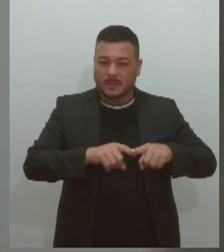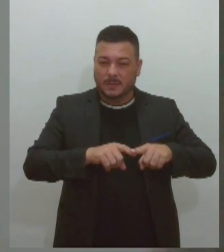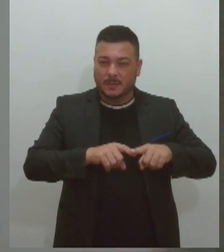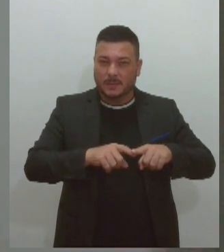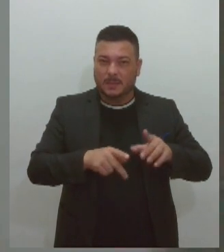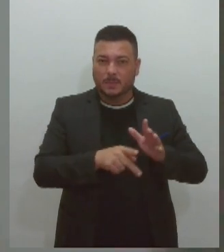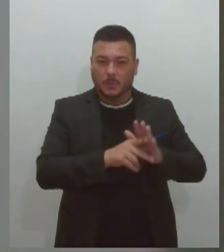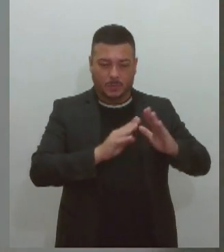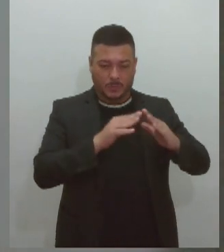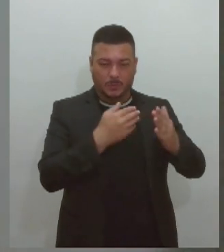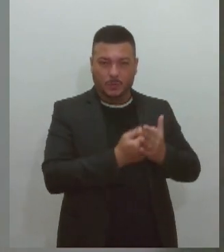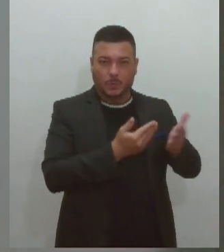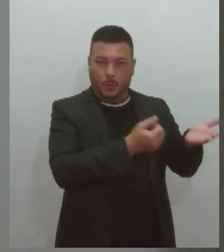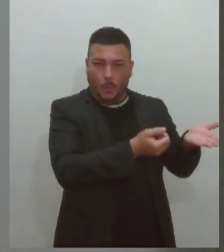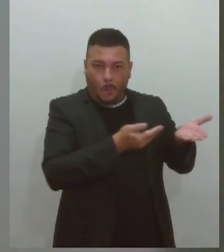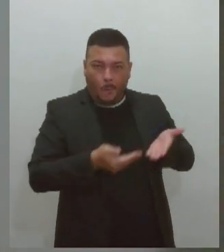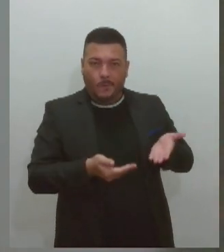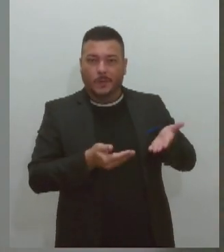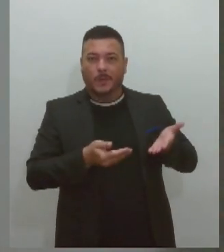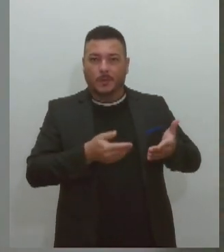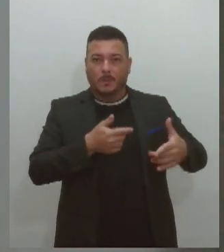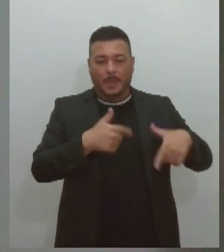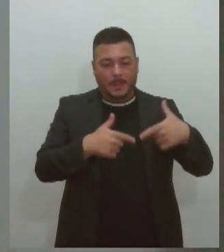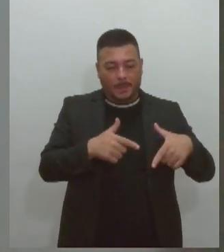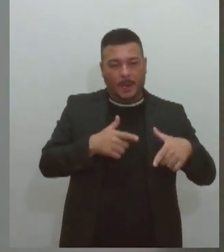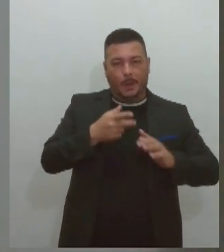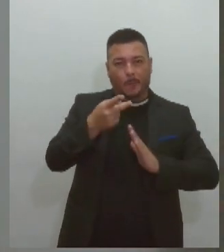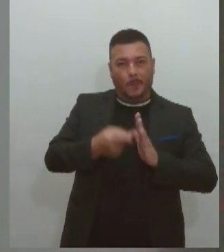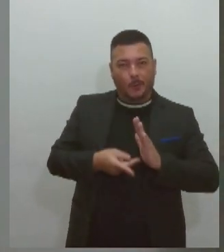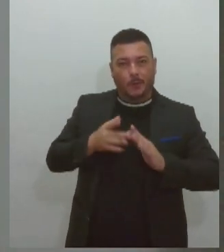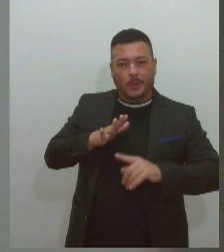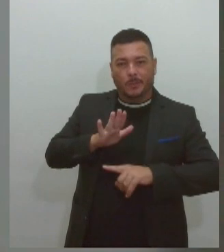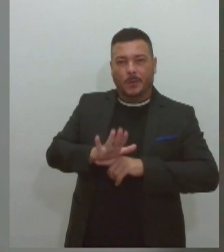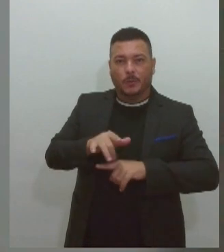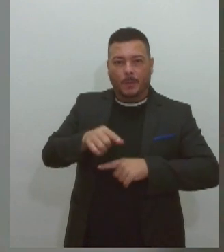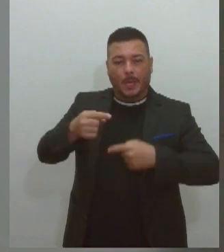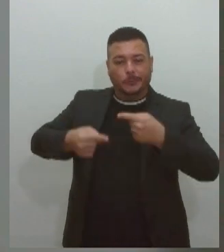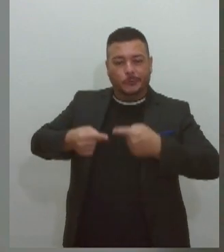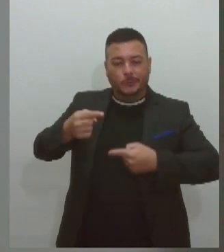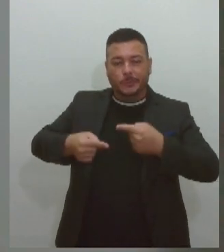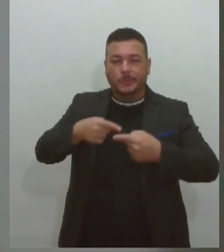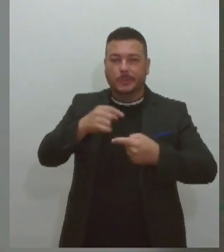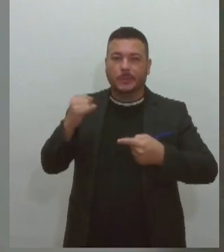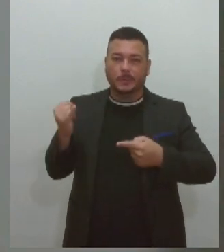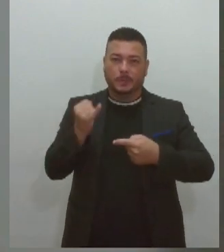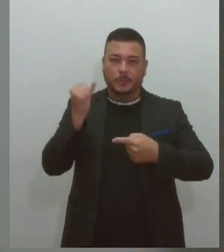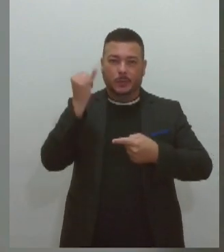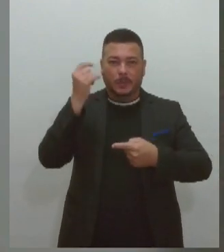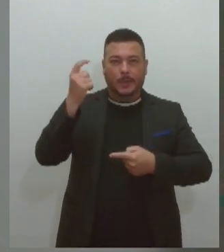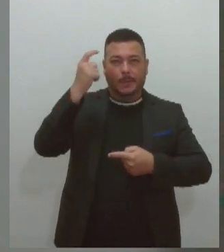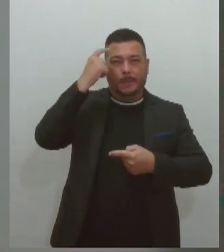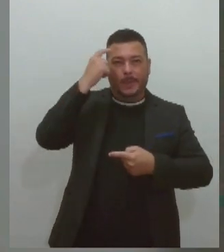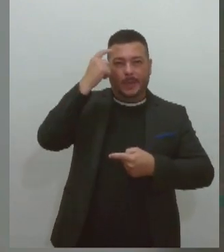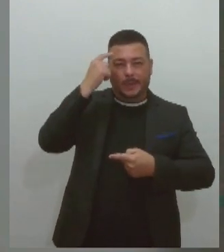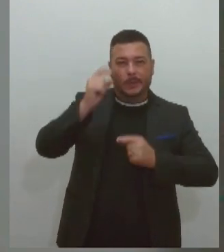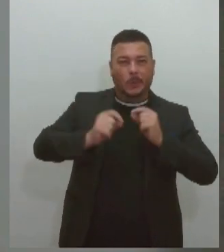ação em todos os espaços que a gente pode estar ocupando, para discutir sobre a importância de se pensar na cadeia